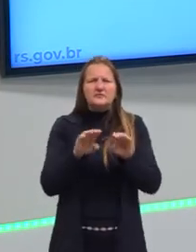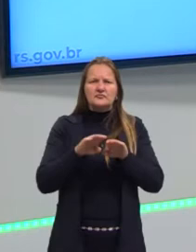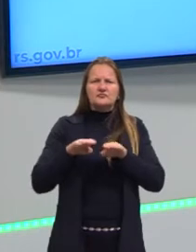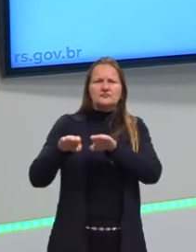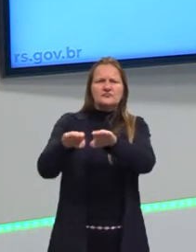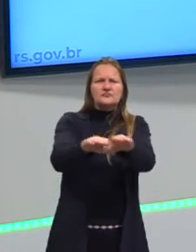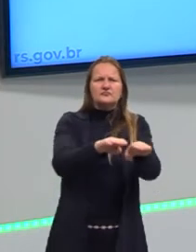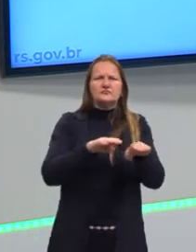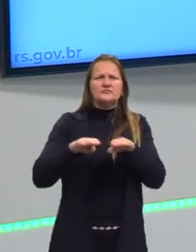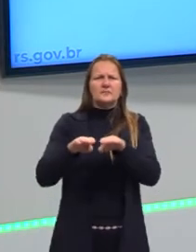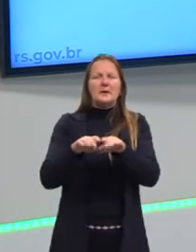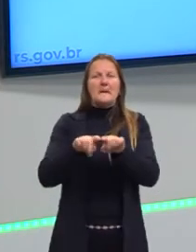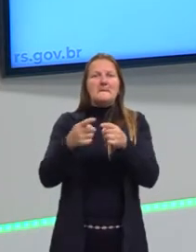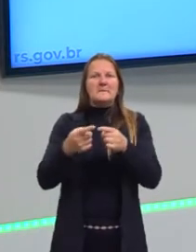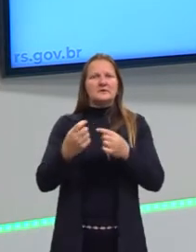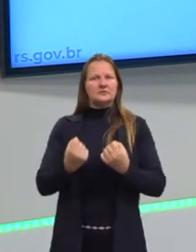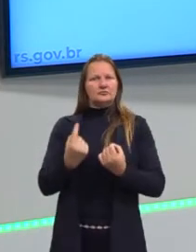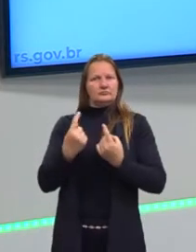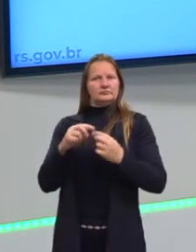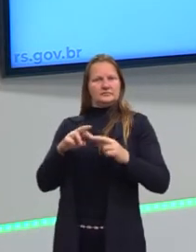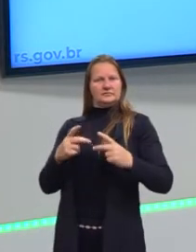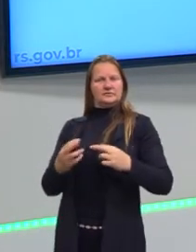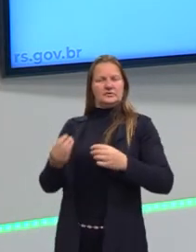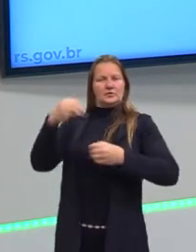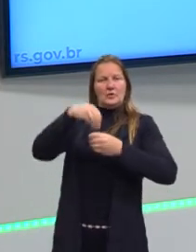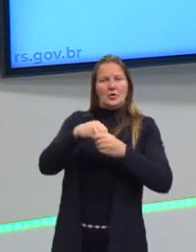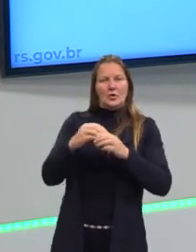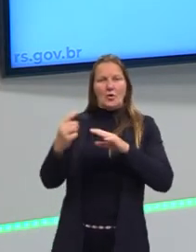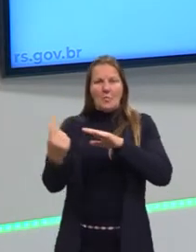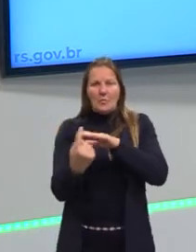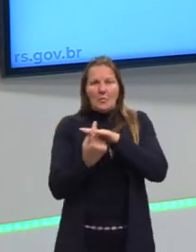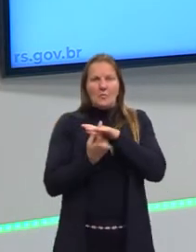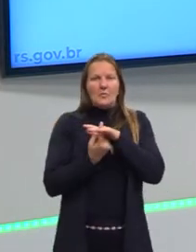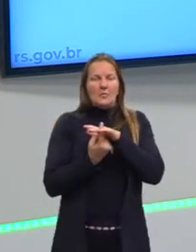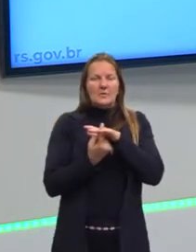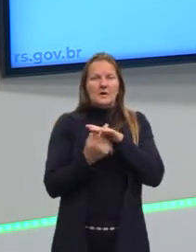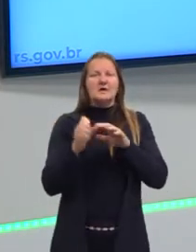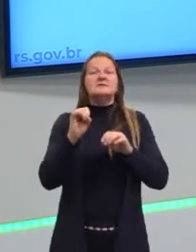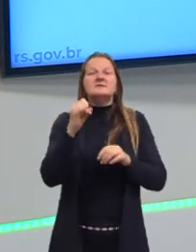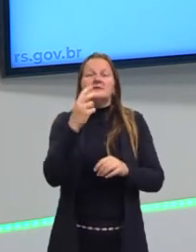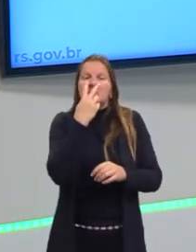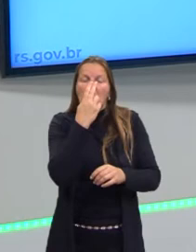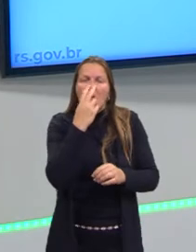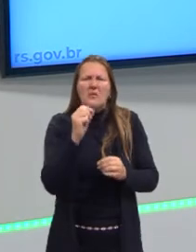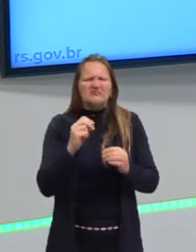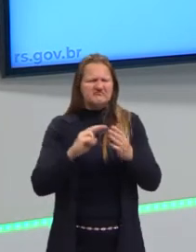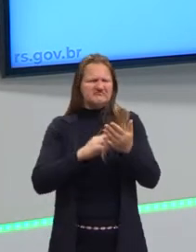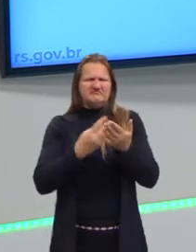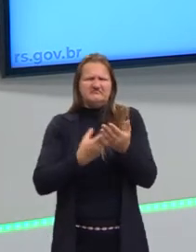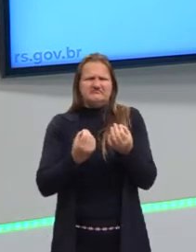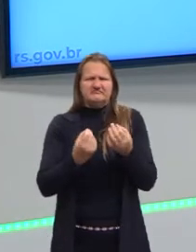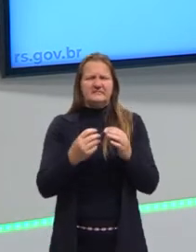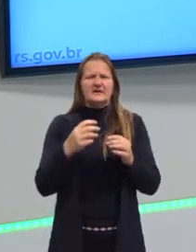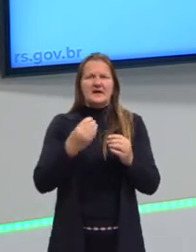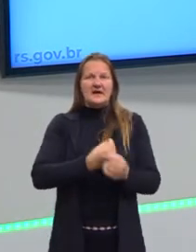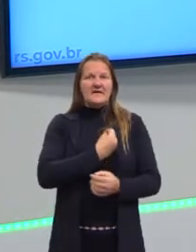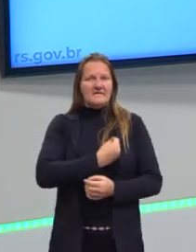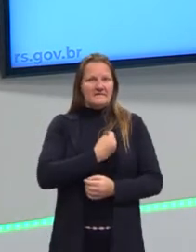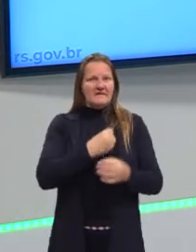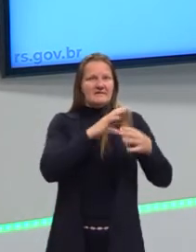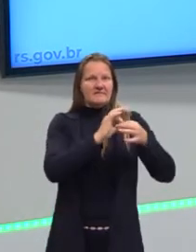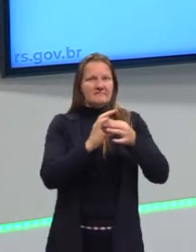Mas, ao mesmo tempo, eu tenho que ser diferente dentre esses iguais. Porque se eu for igual, não tem significado. Então, gente vive, na